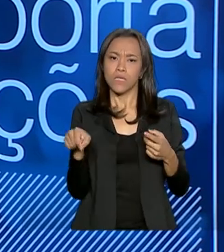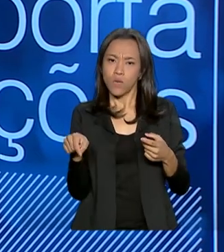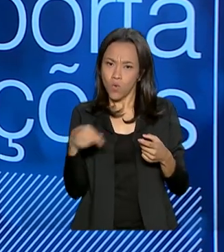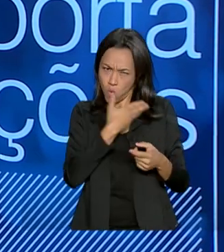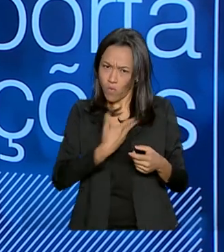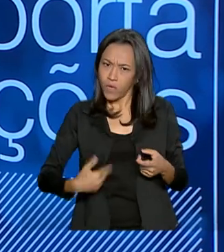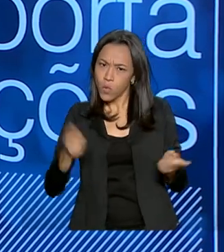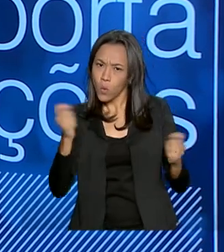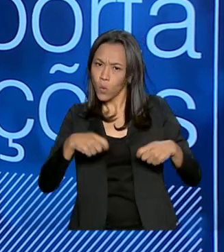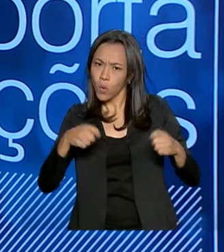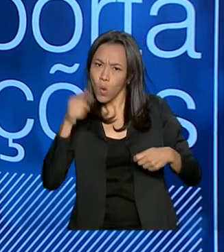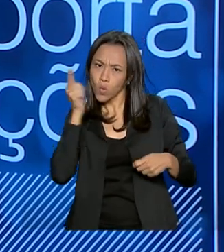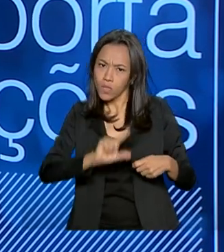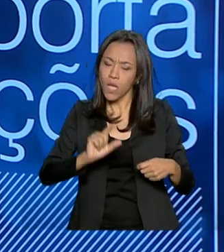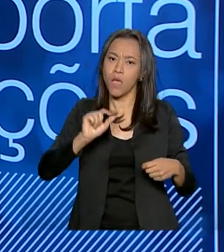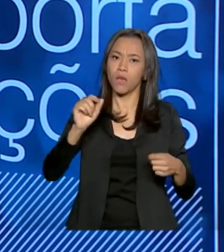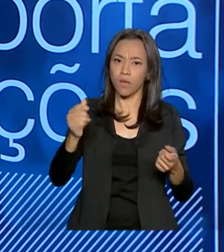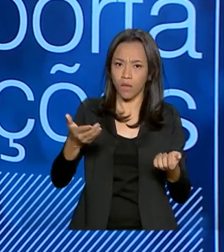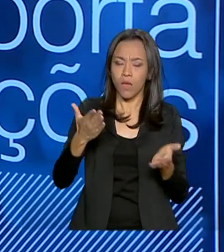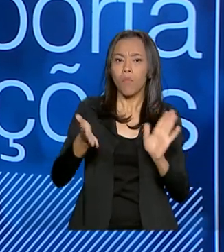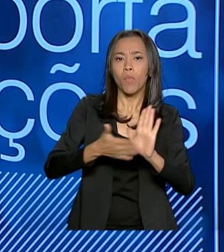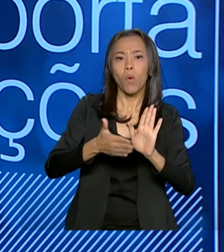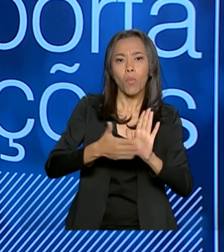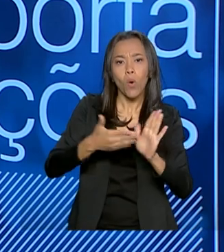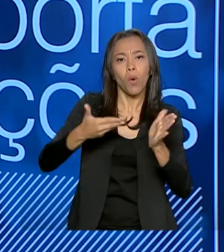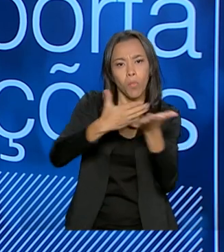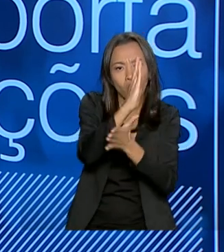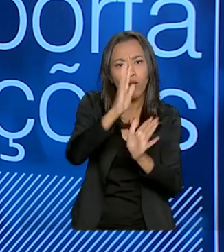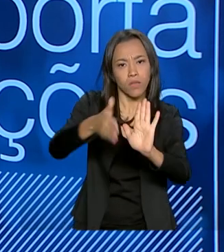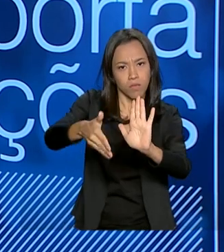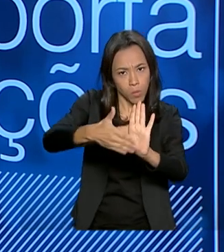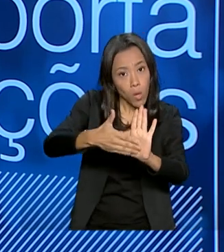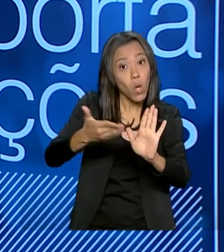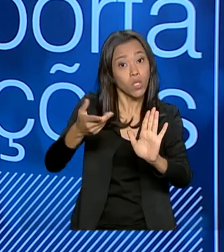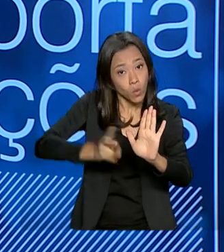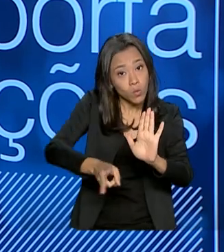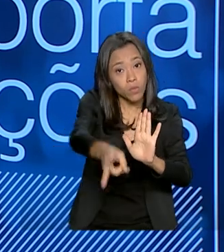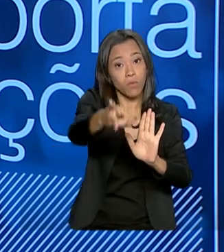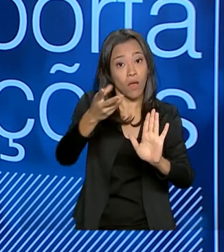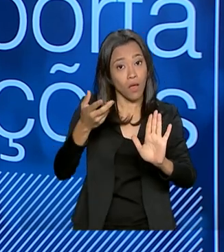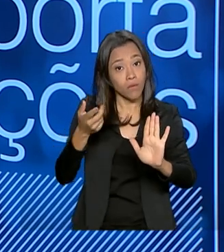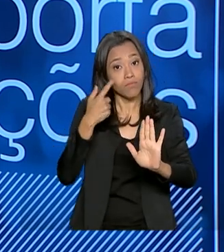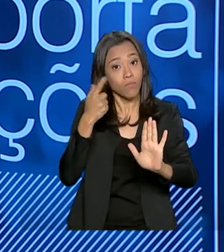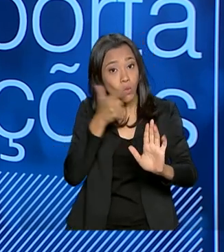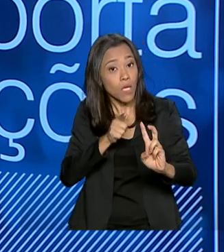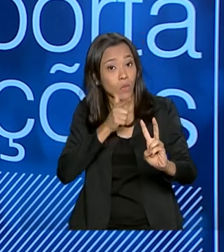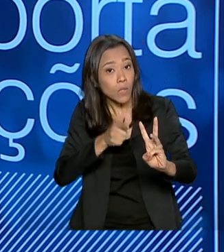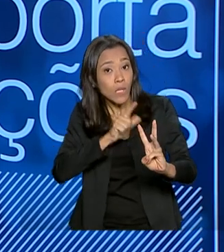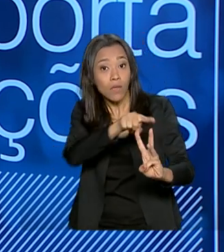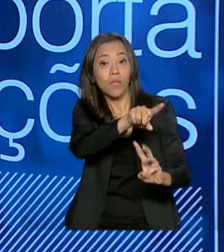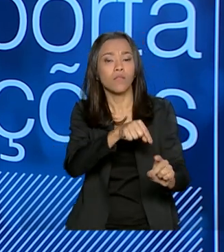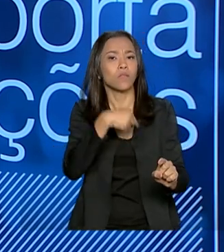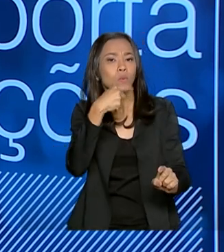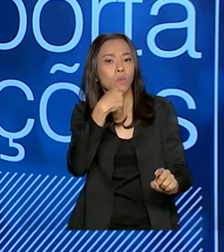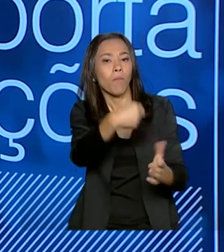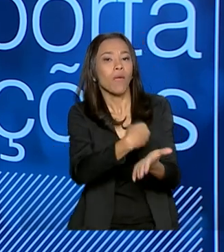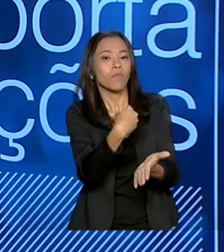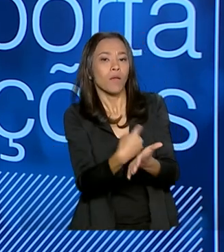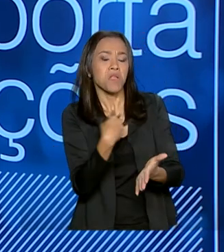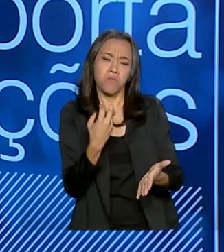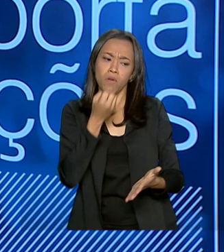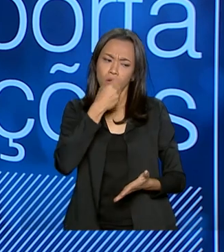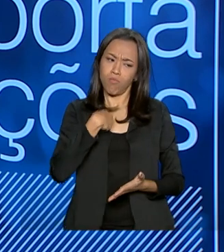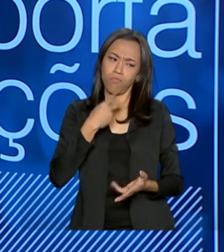implementar as reformas, na determinação do governo de levar isso adiante. Então, eu considerei extremamente